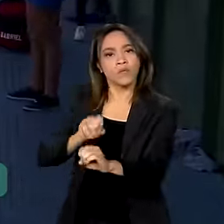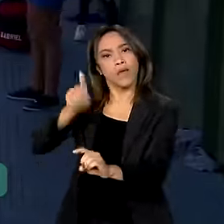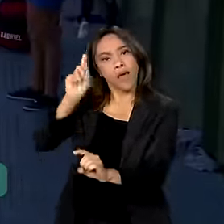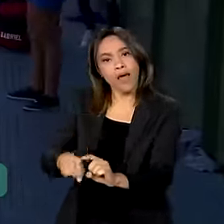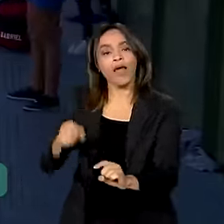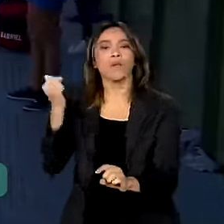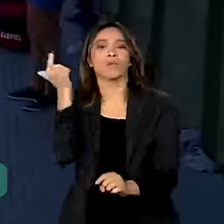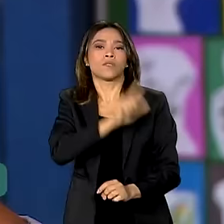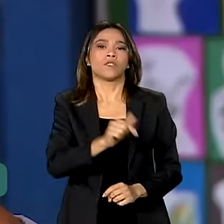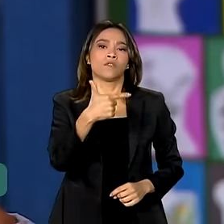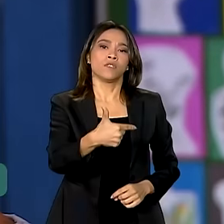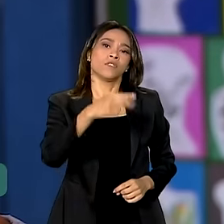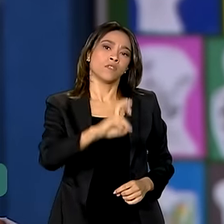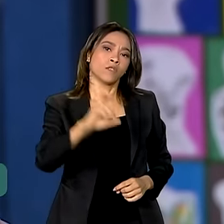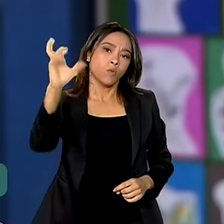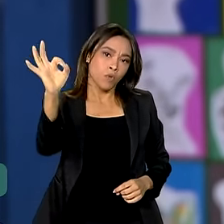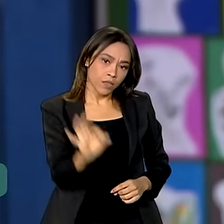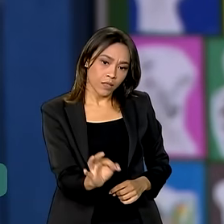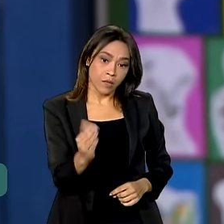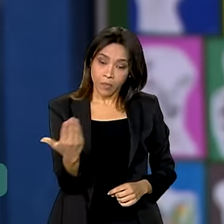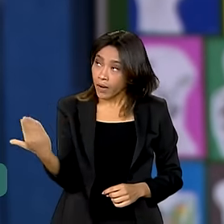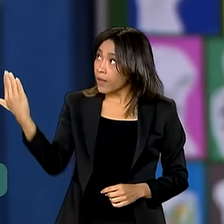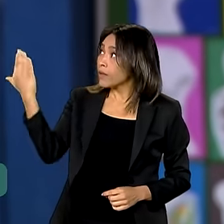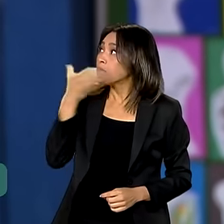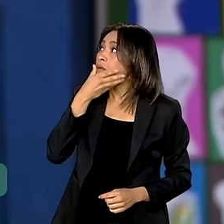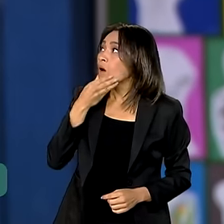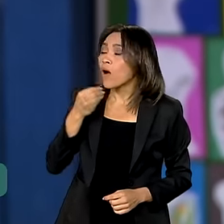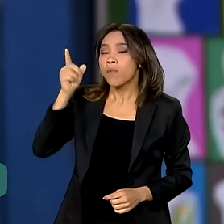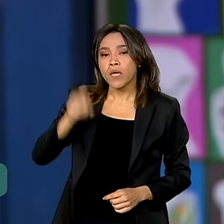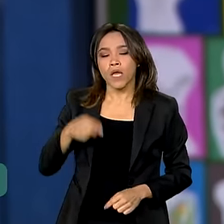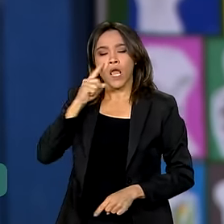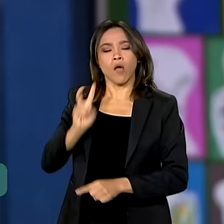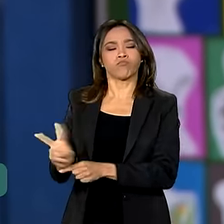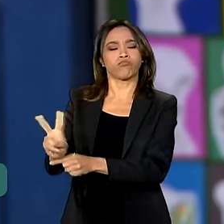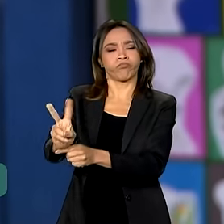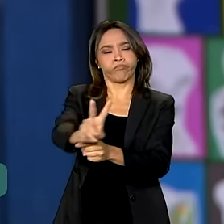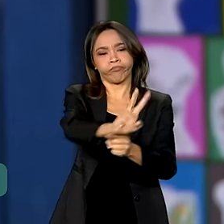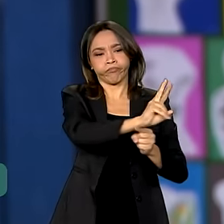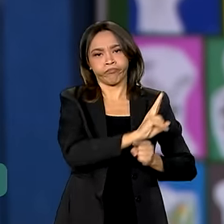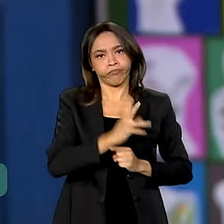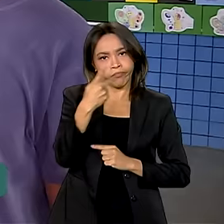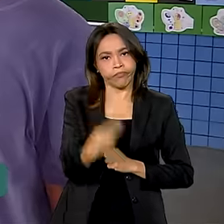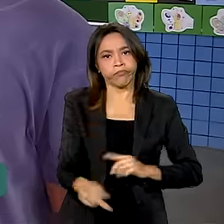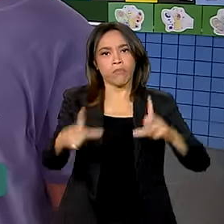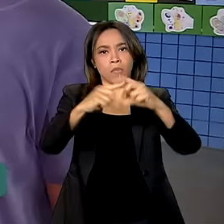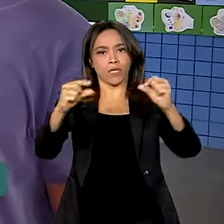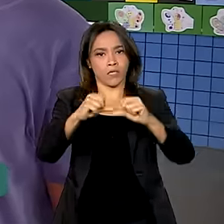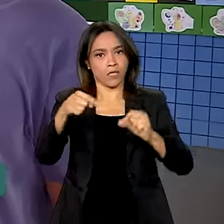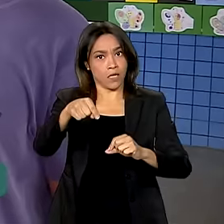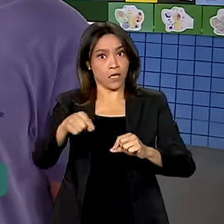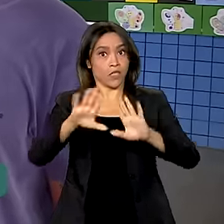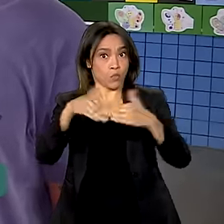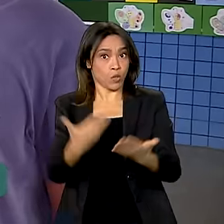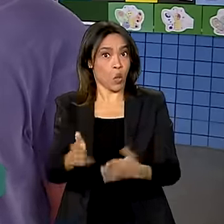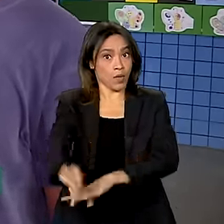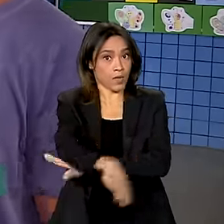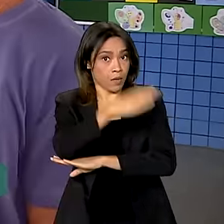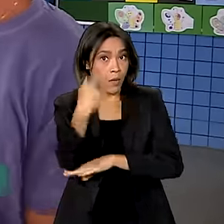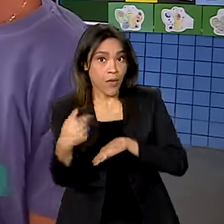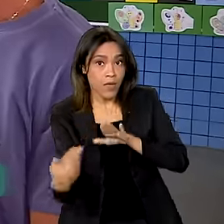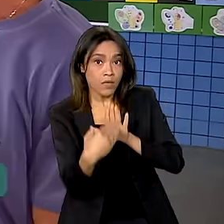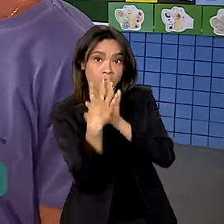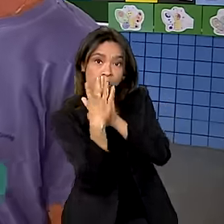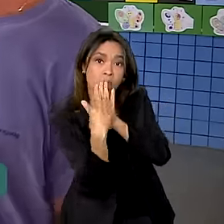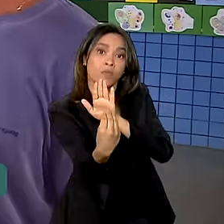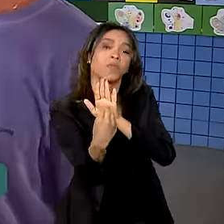25%. Para Tiago, que é supervisor de uma escola em tempo integral em Brasília, a expansão deste modelo contribui